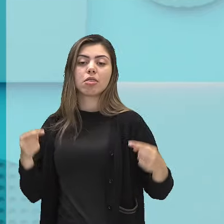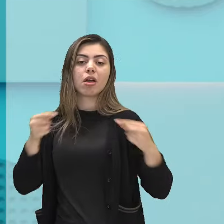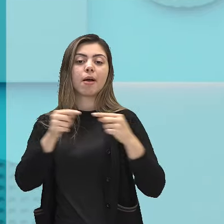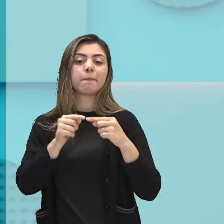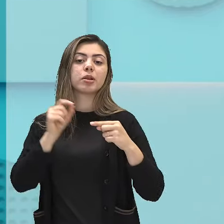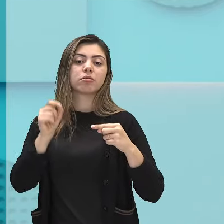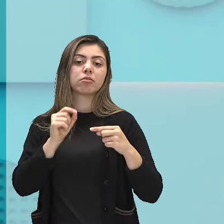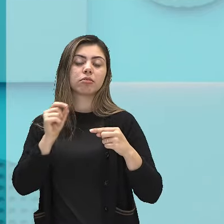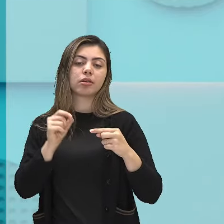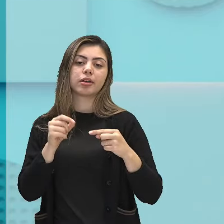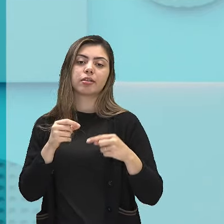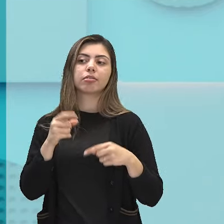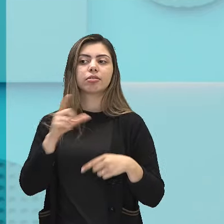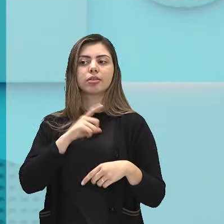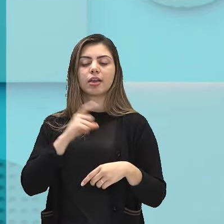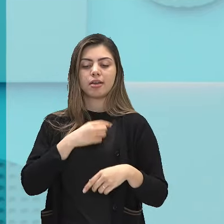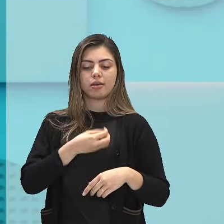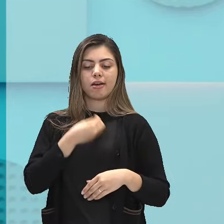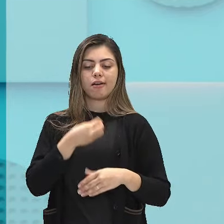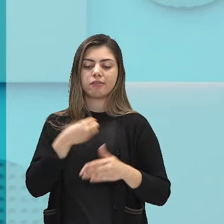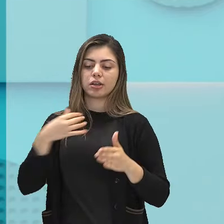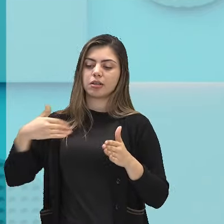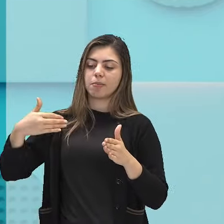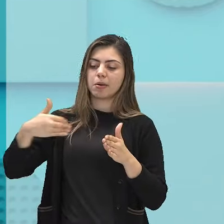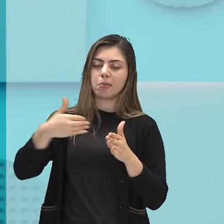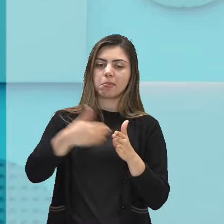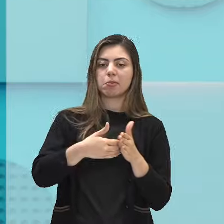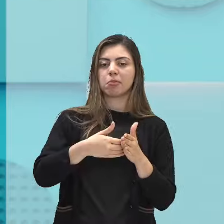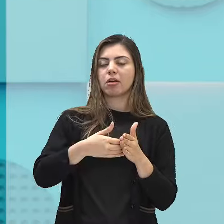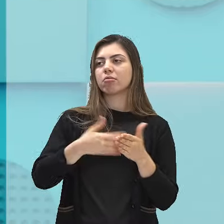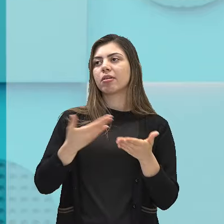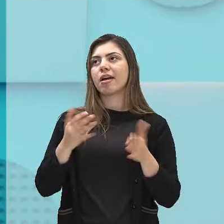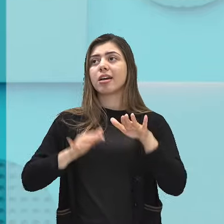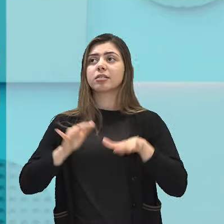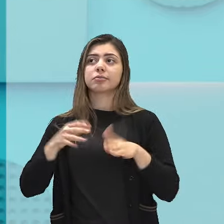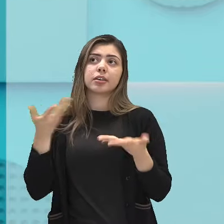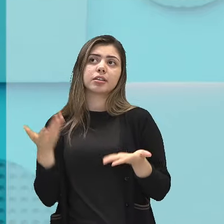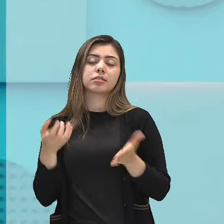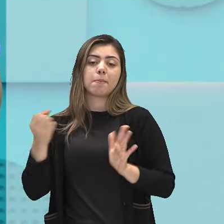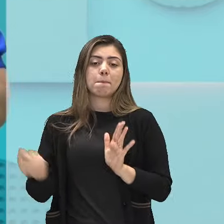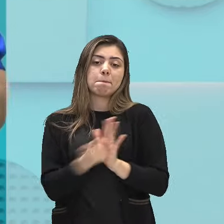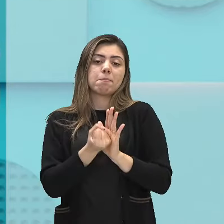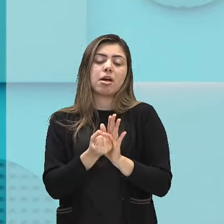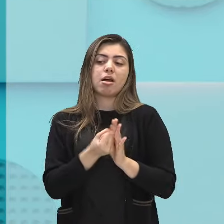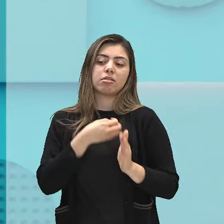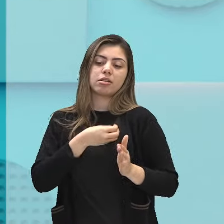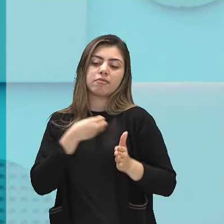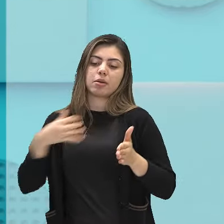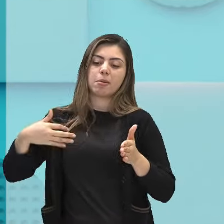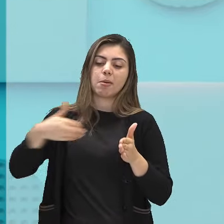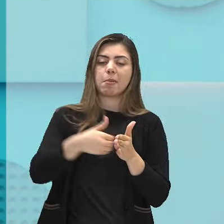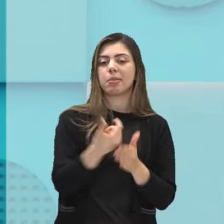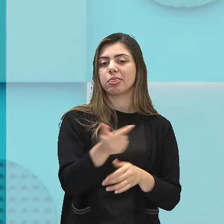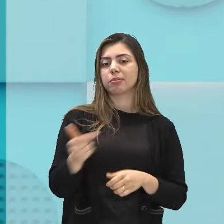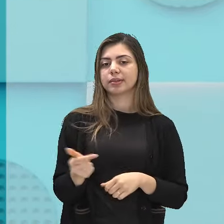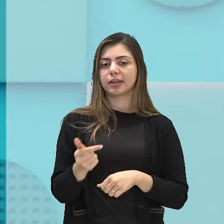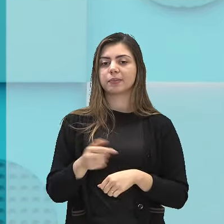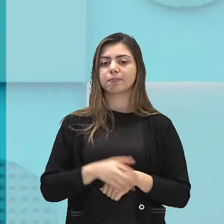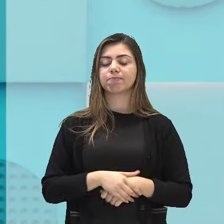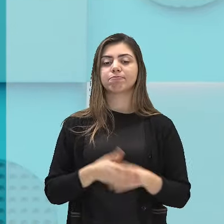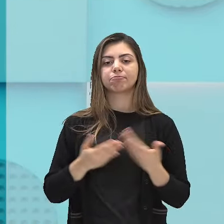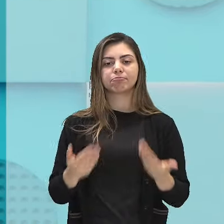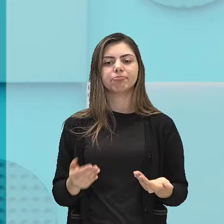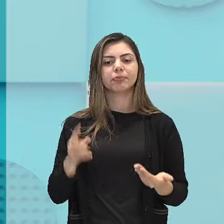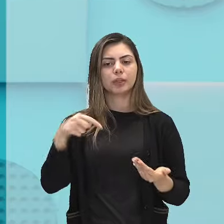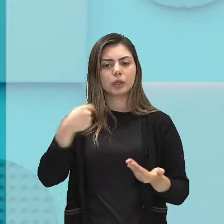passam pela vida sem deixar, muitas das vezes, marcas duradouras. Então, por isso que nós